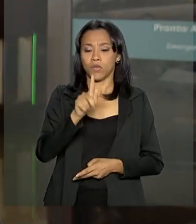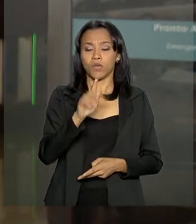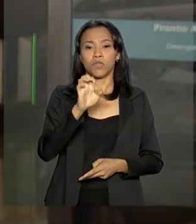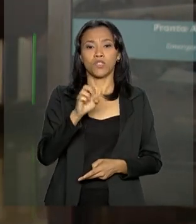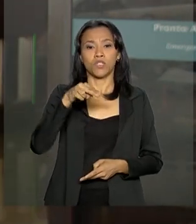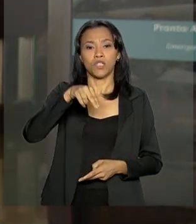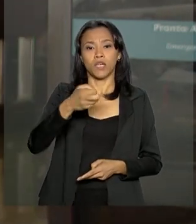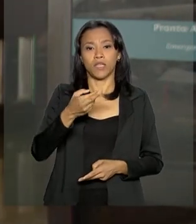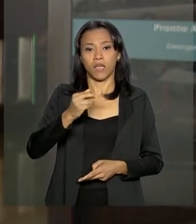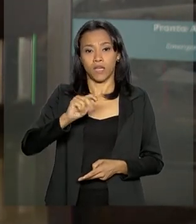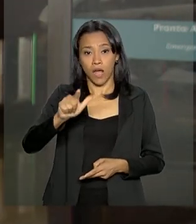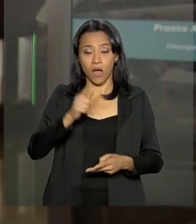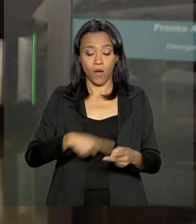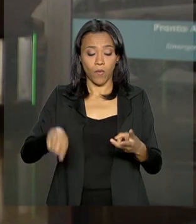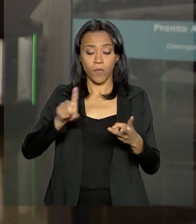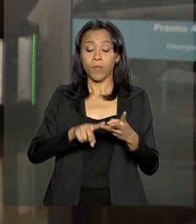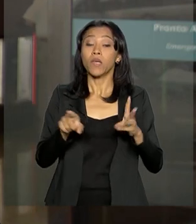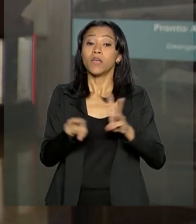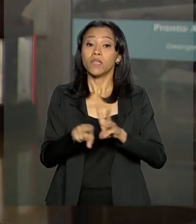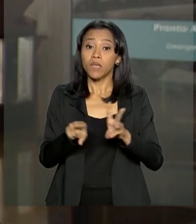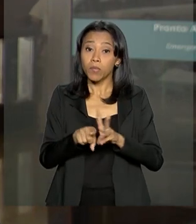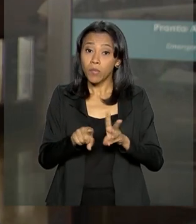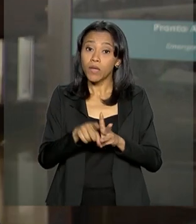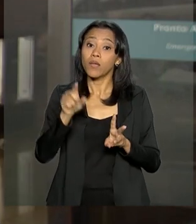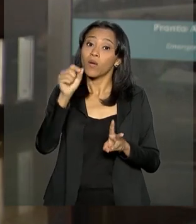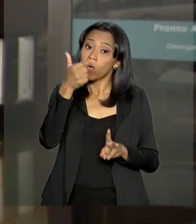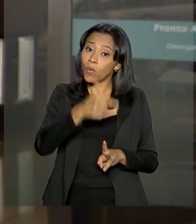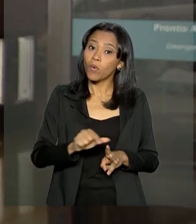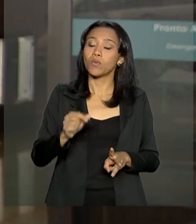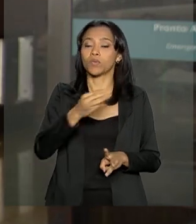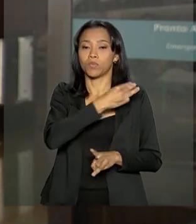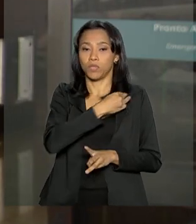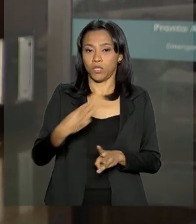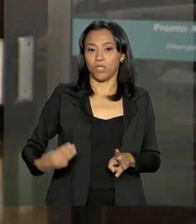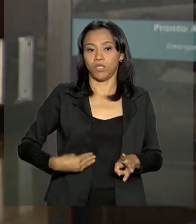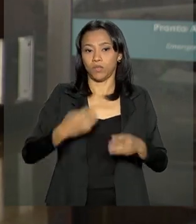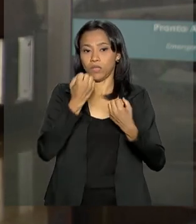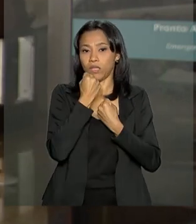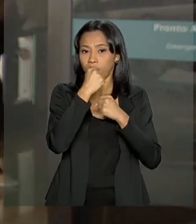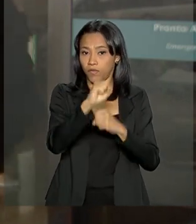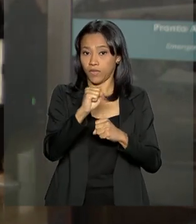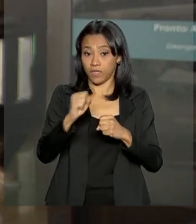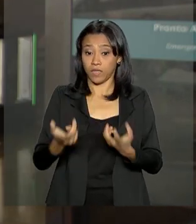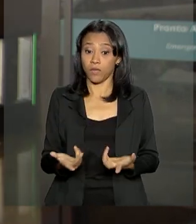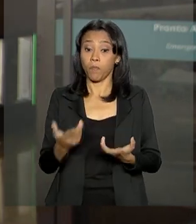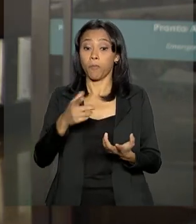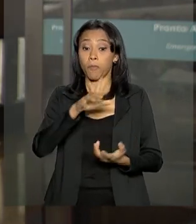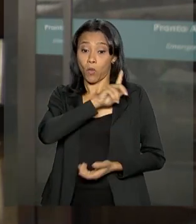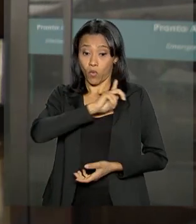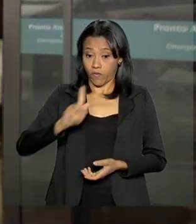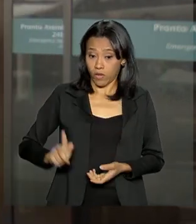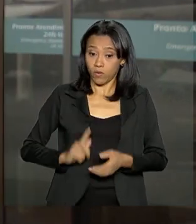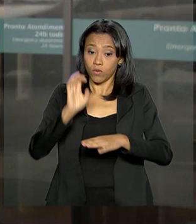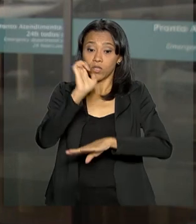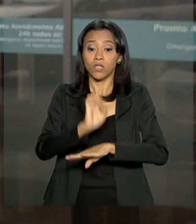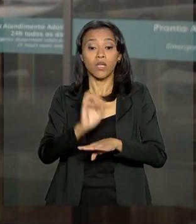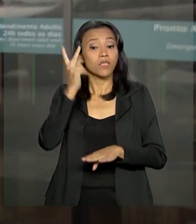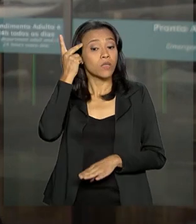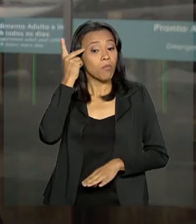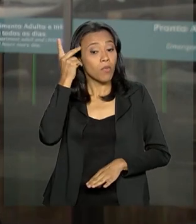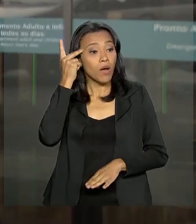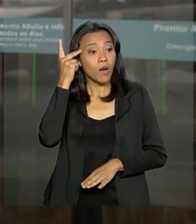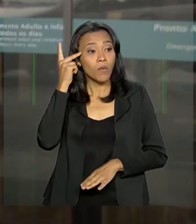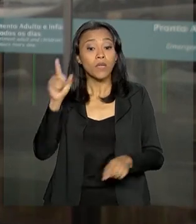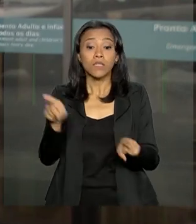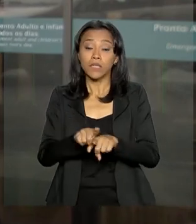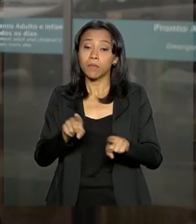Institucional e também Fernando Azevedo e Silva, da Defesa. O governador de São Paulo, João Dória Júnior, também